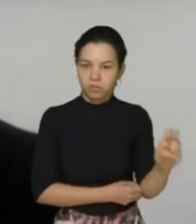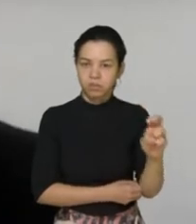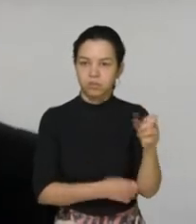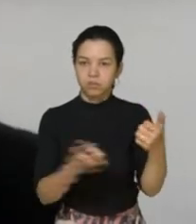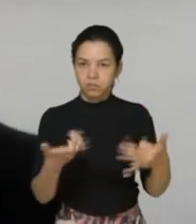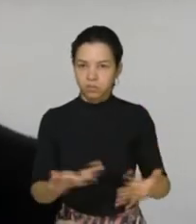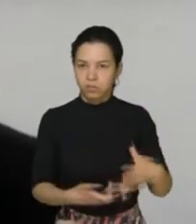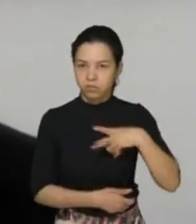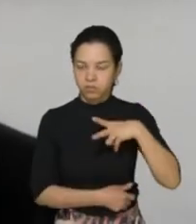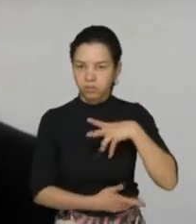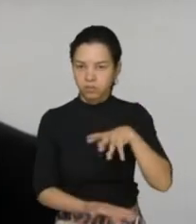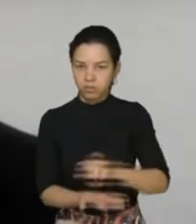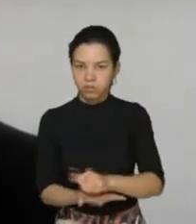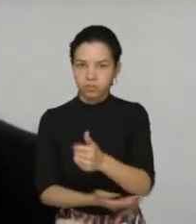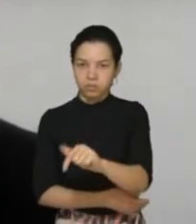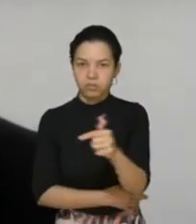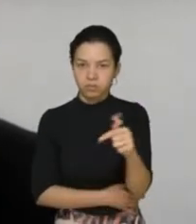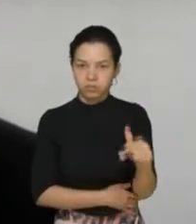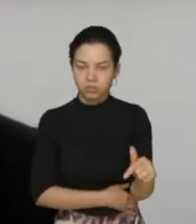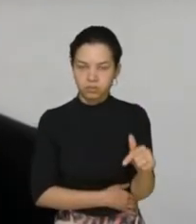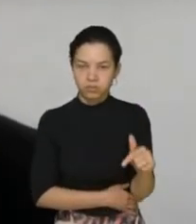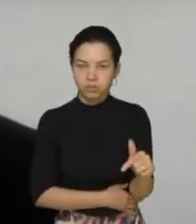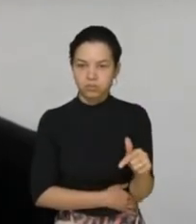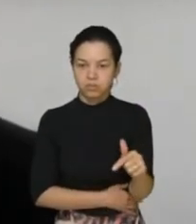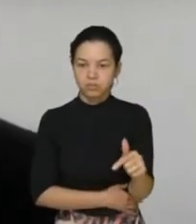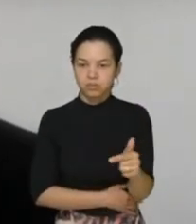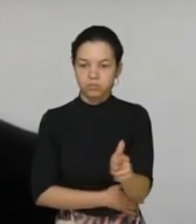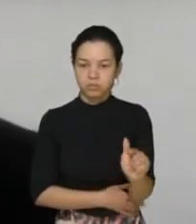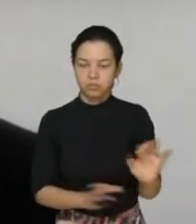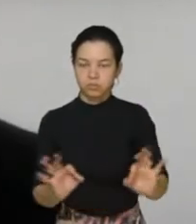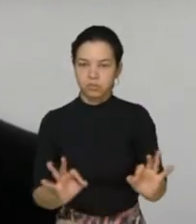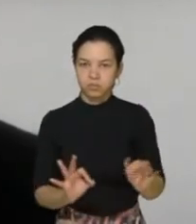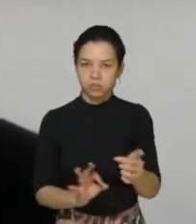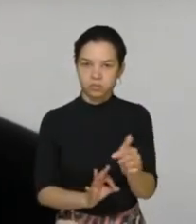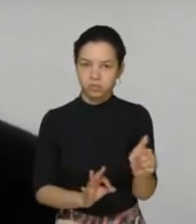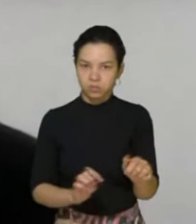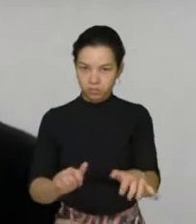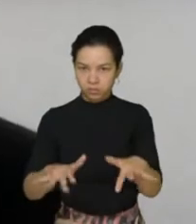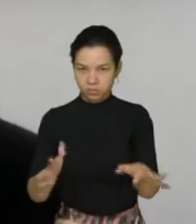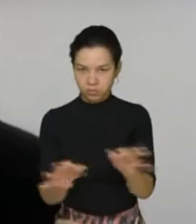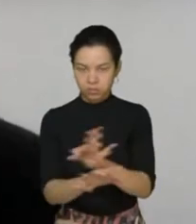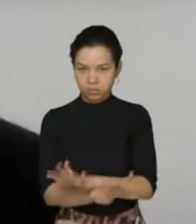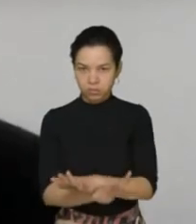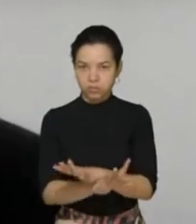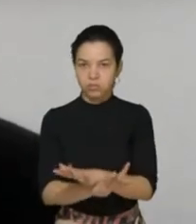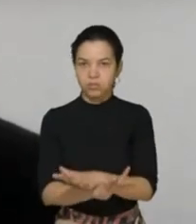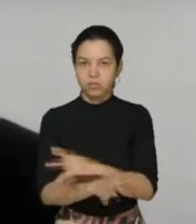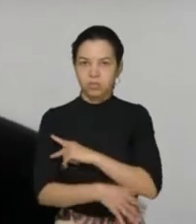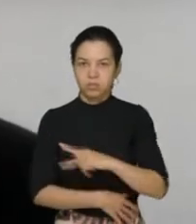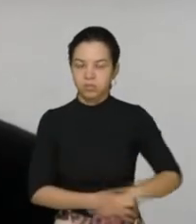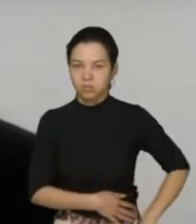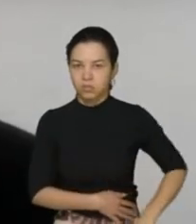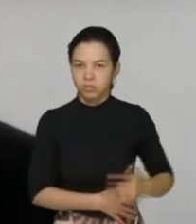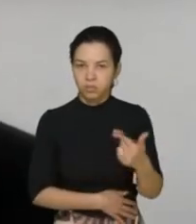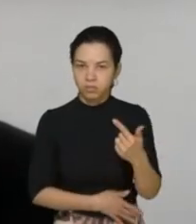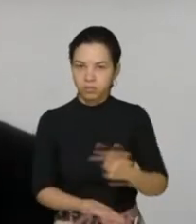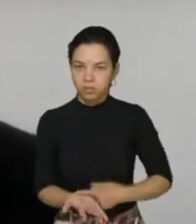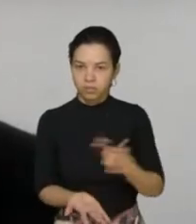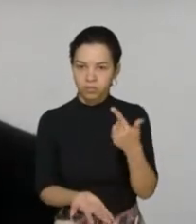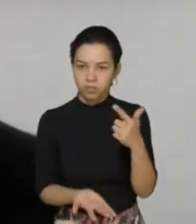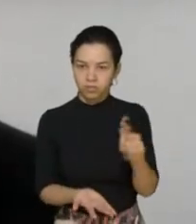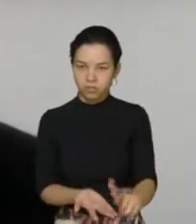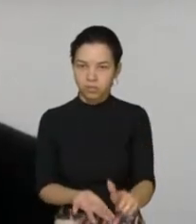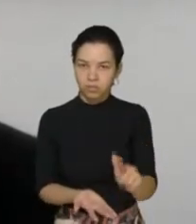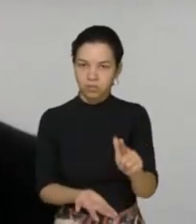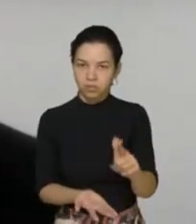inscritos. Nada mais havendo a tratar. Antes de encerrar a sessão, o senhor presidente convocou outra ordinária para o dia seguinte,